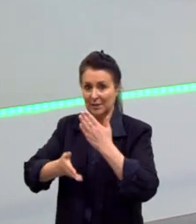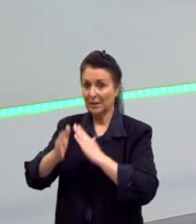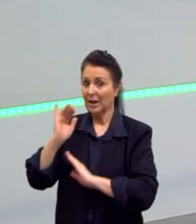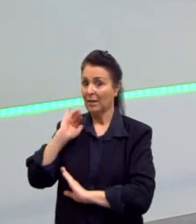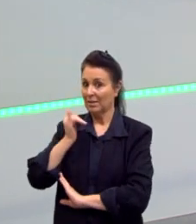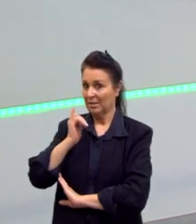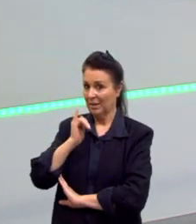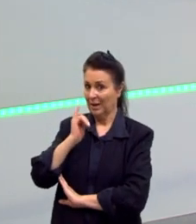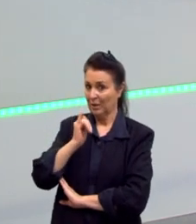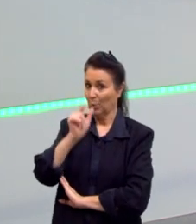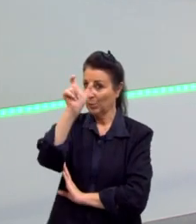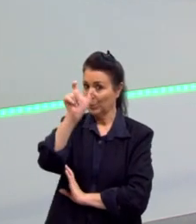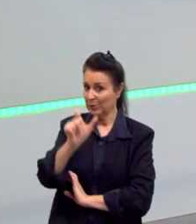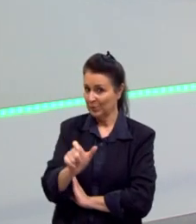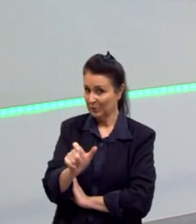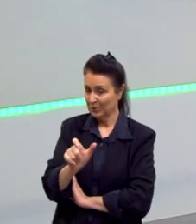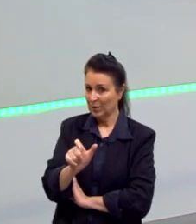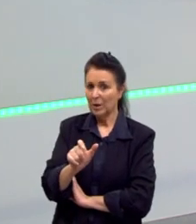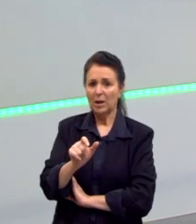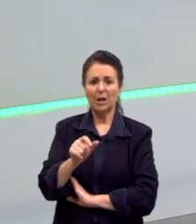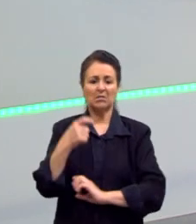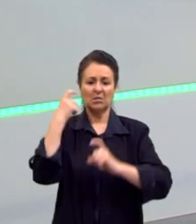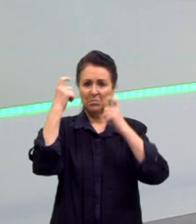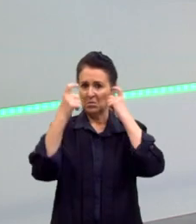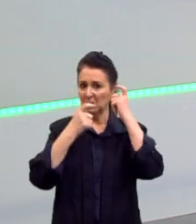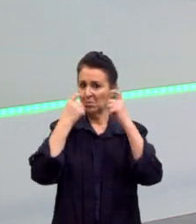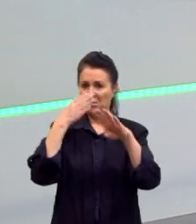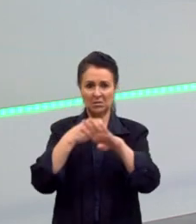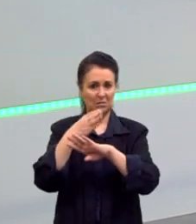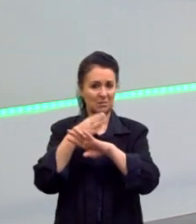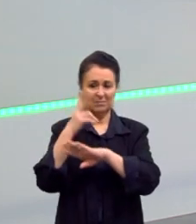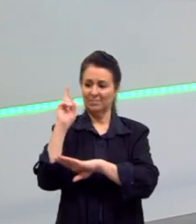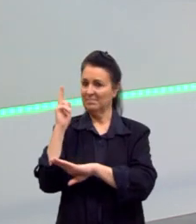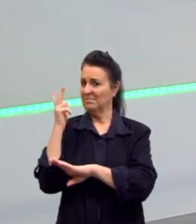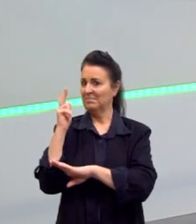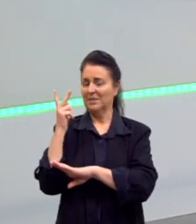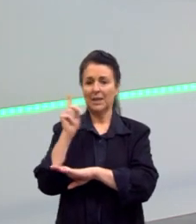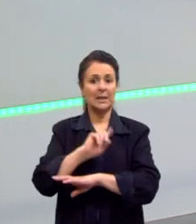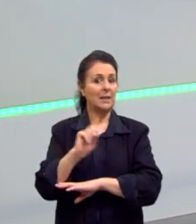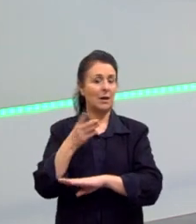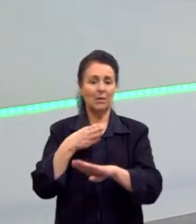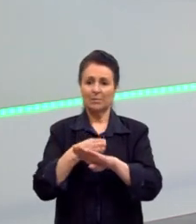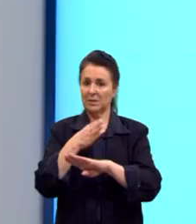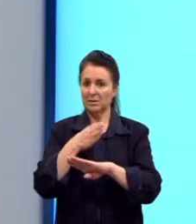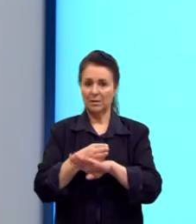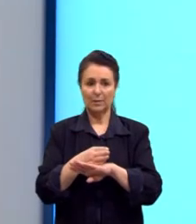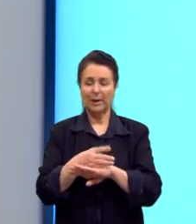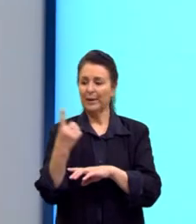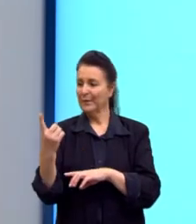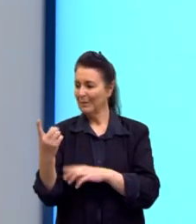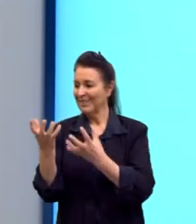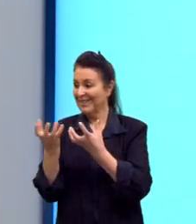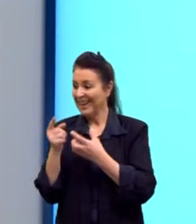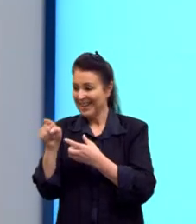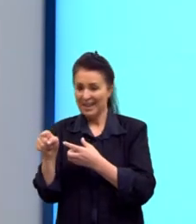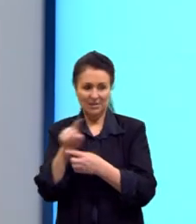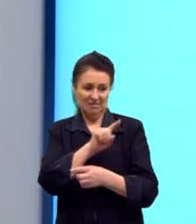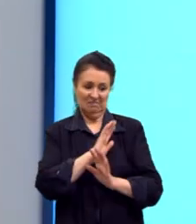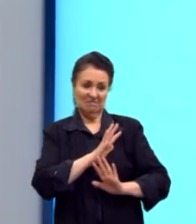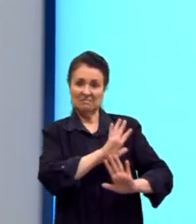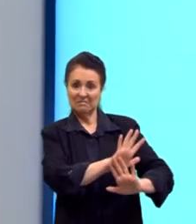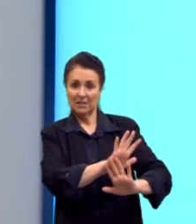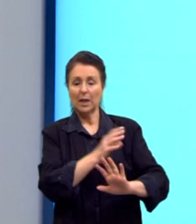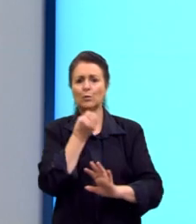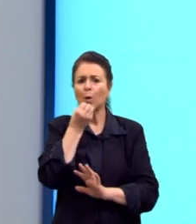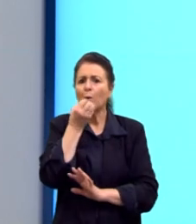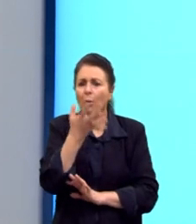preocupa em estar participando da história, ele não participa, ele não torce para ninguém, ele apenas conta a história.